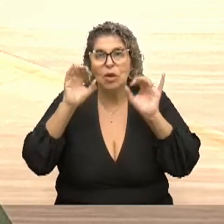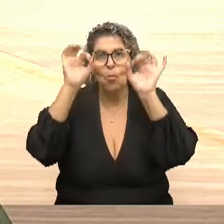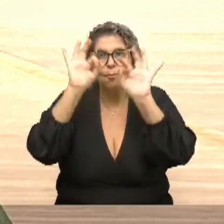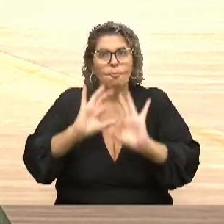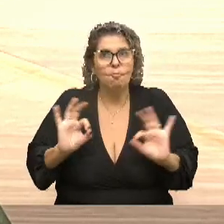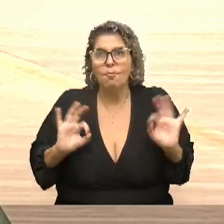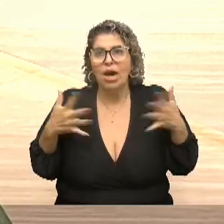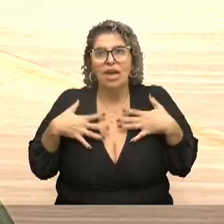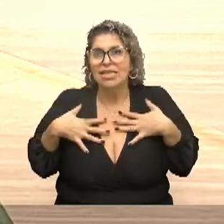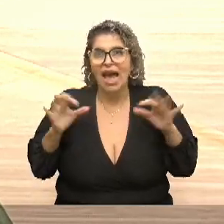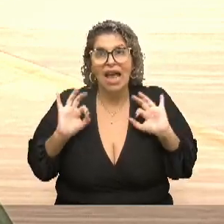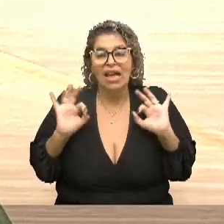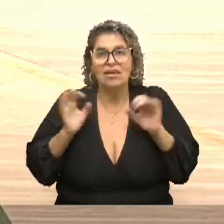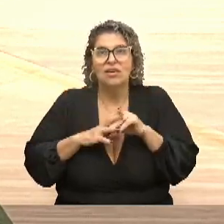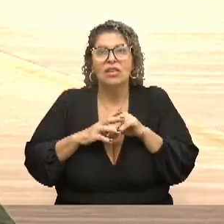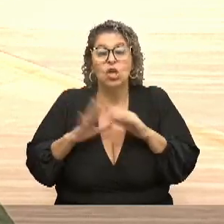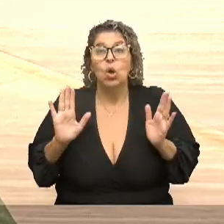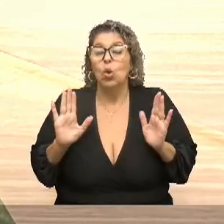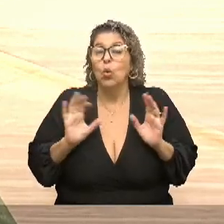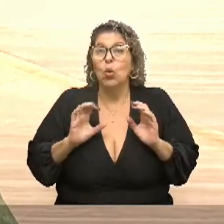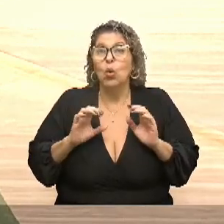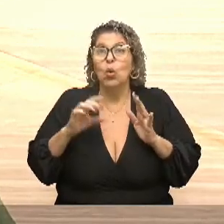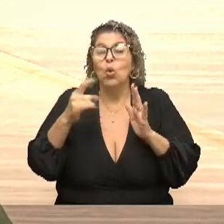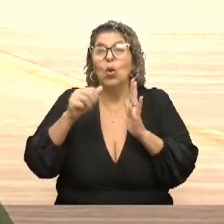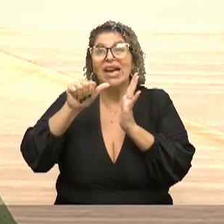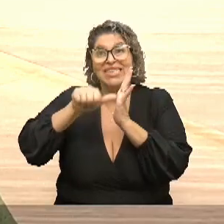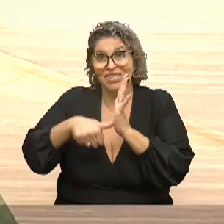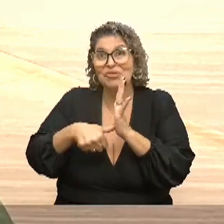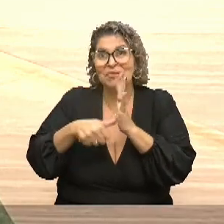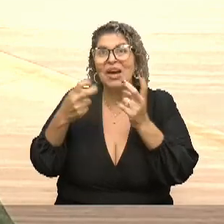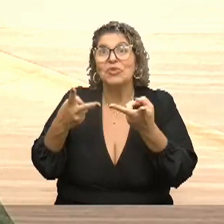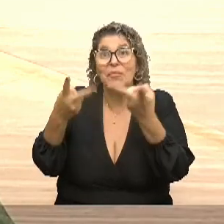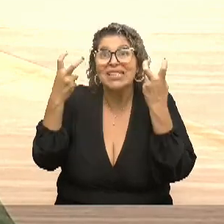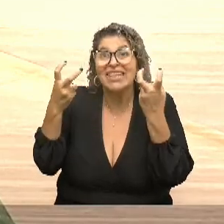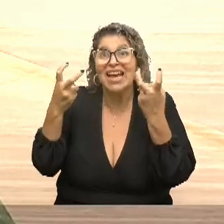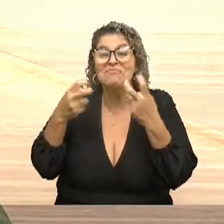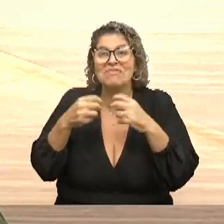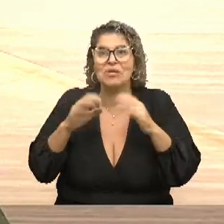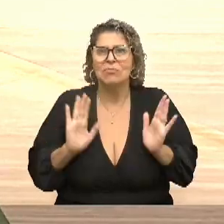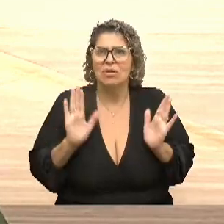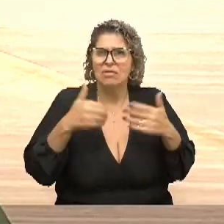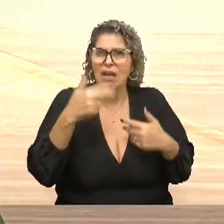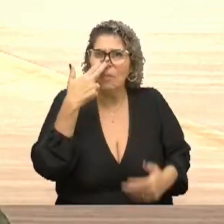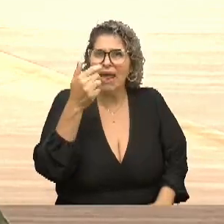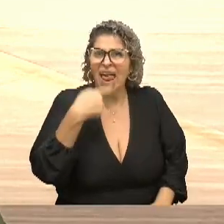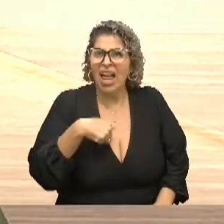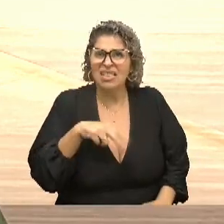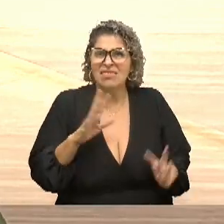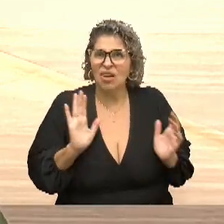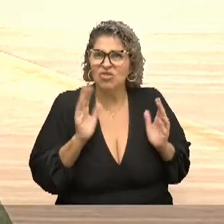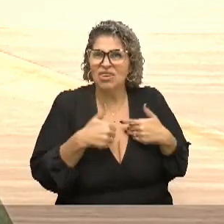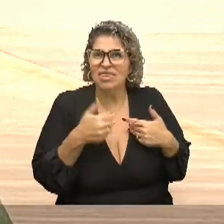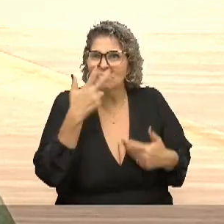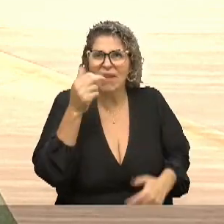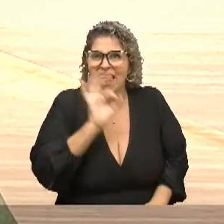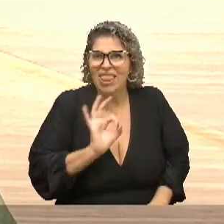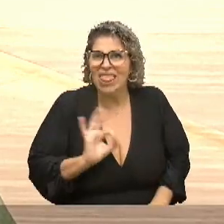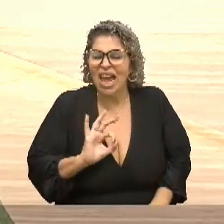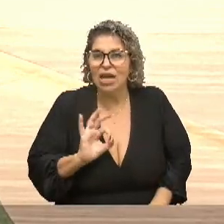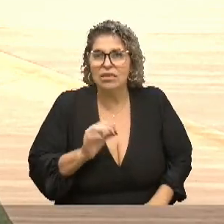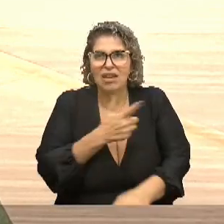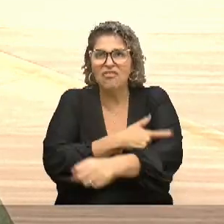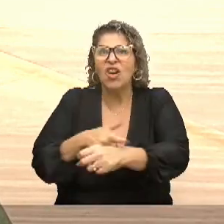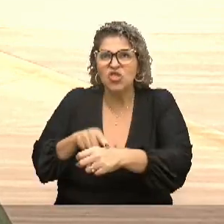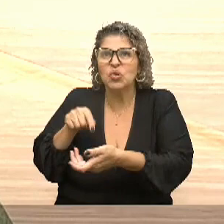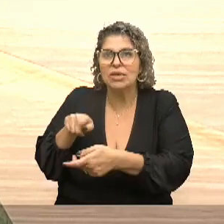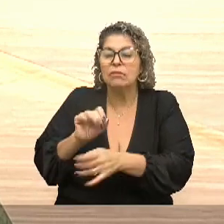pelas características físicas e o autismo não. Então é muito comum falar que não parece autista. Então ele é mal educado. Não é mal educado. Vamos ter mais